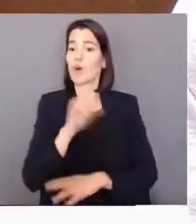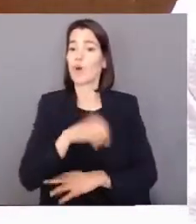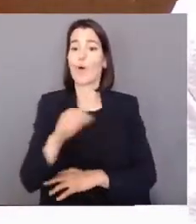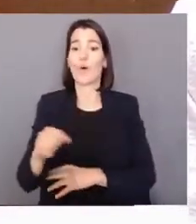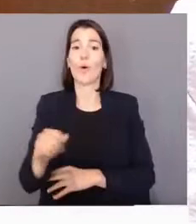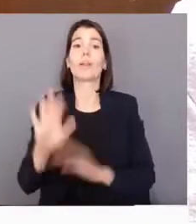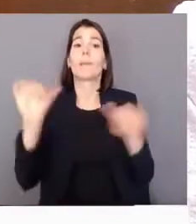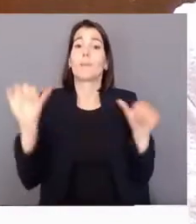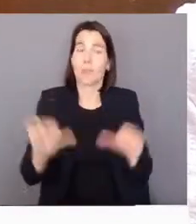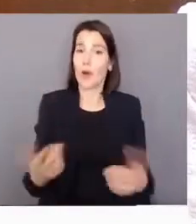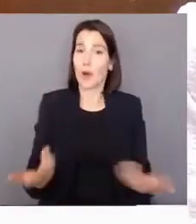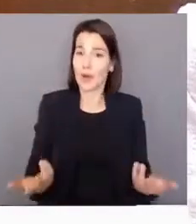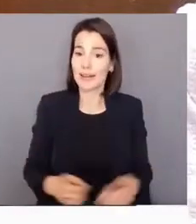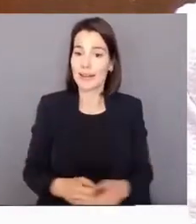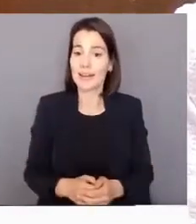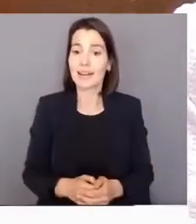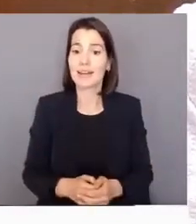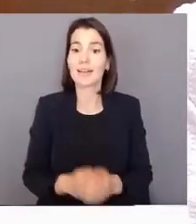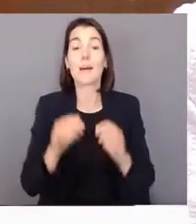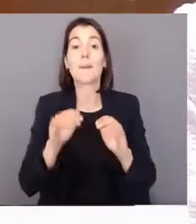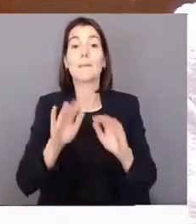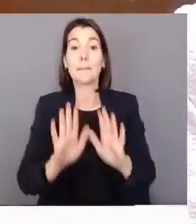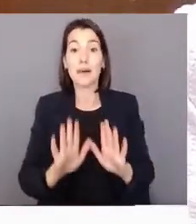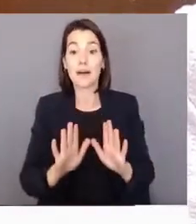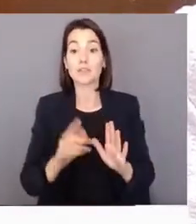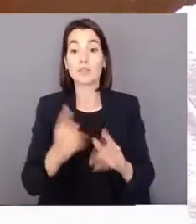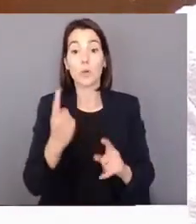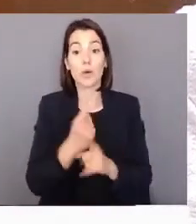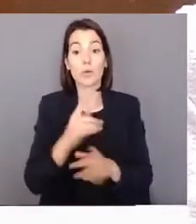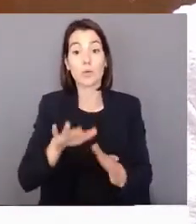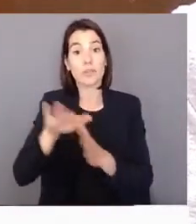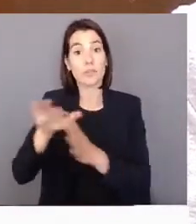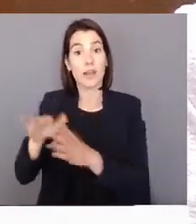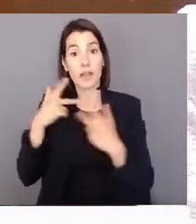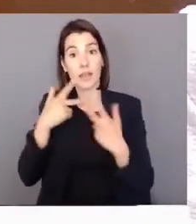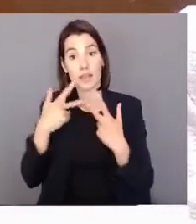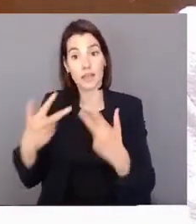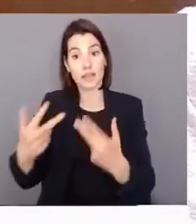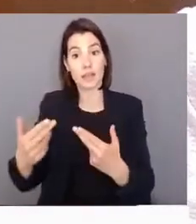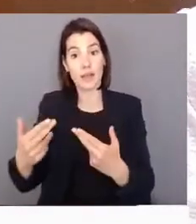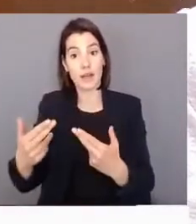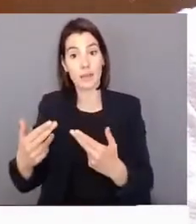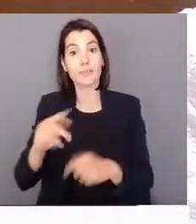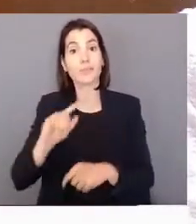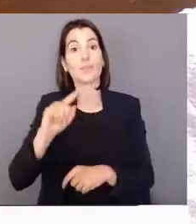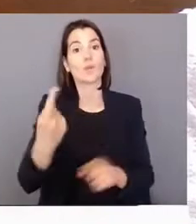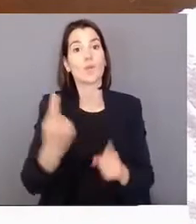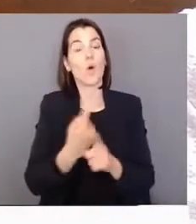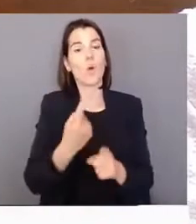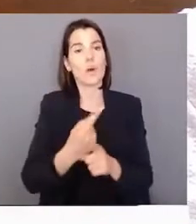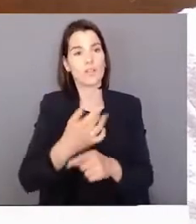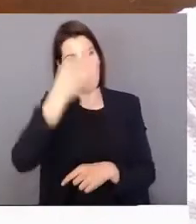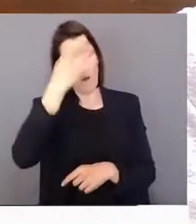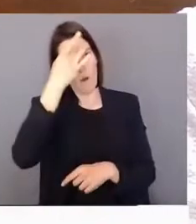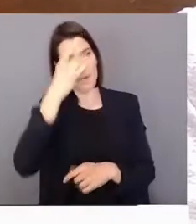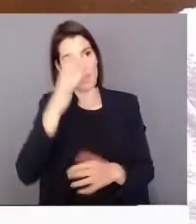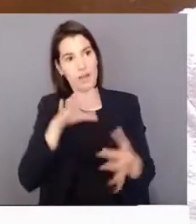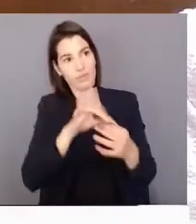Mas são feitos, uma coisa é crítica, outra coisa são os visos de valor que são feitos. E esta moçada, além do mais,